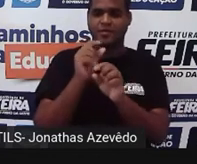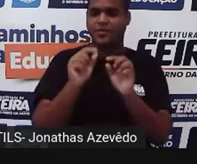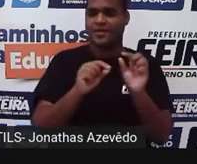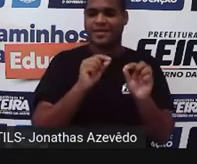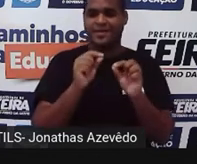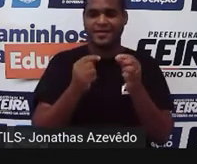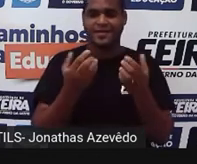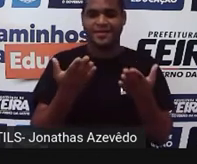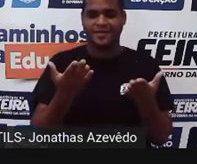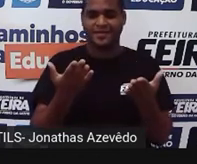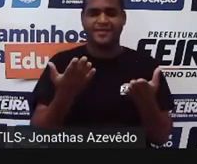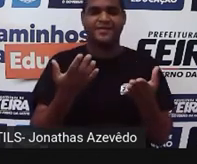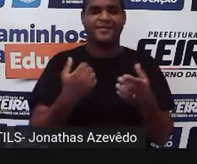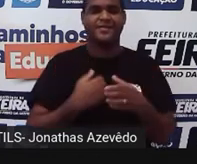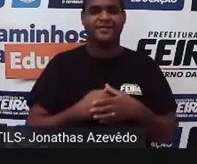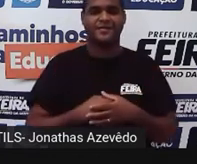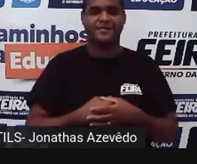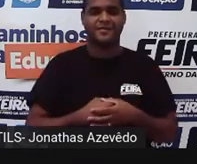que é?